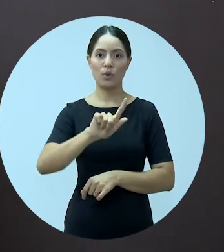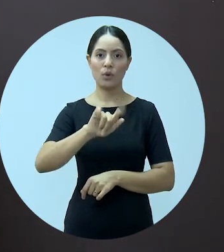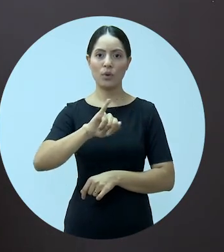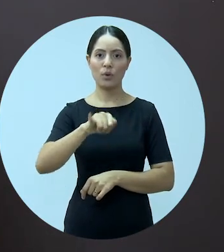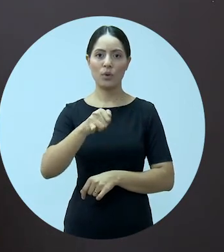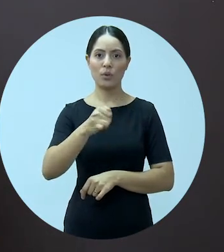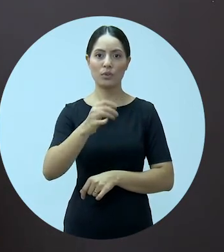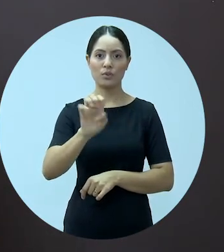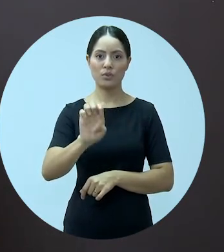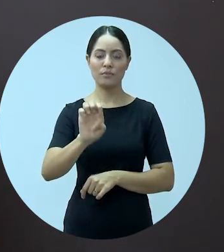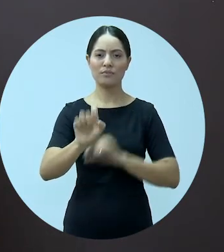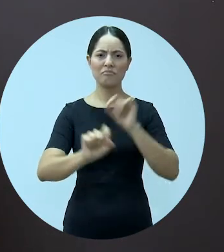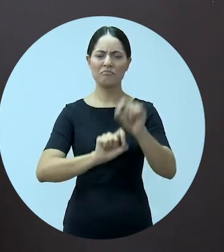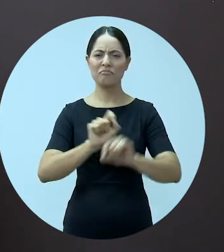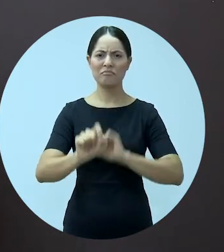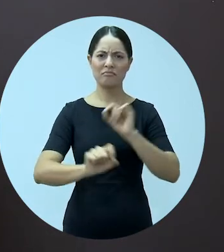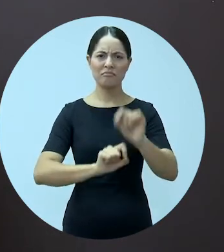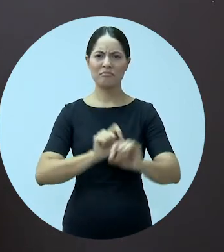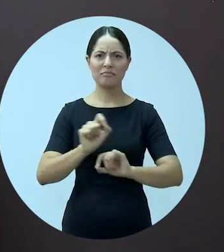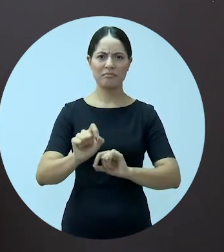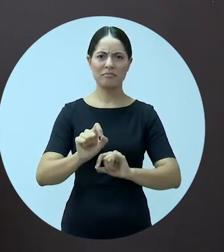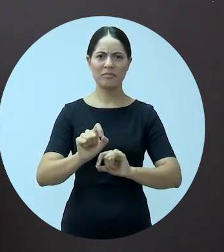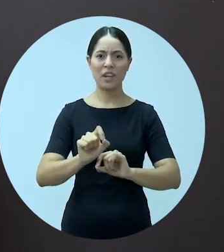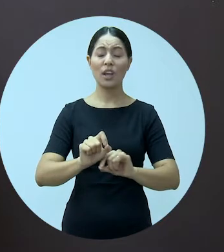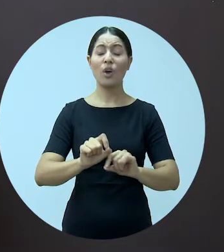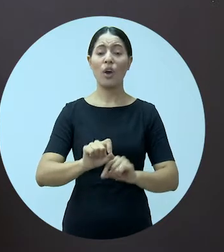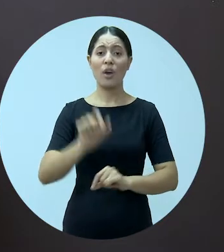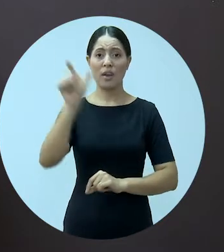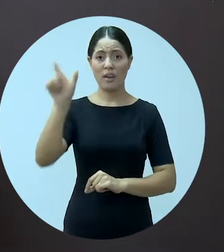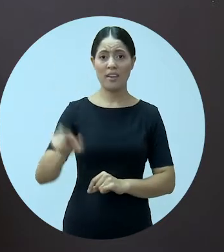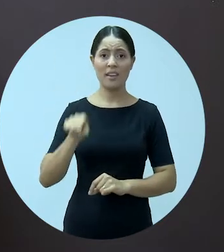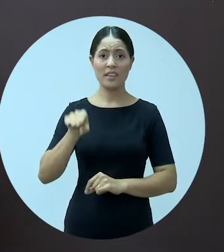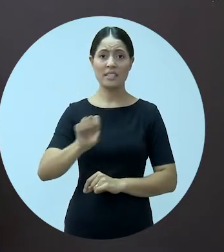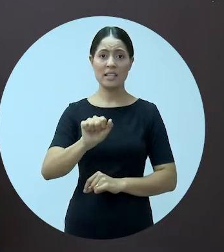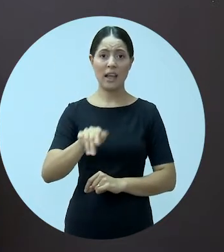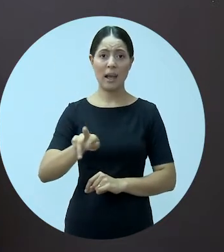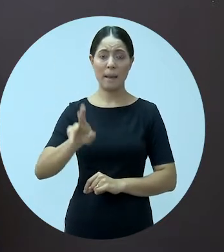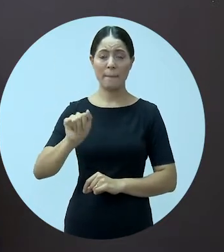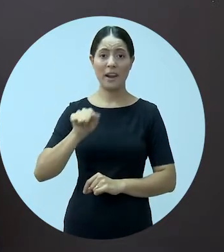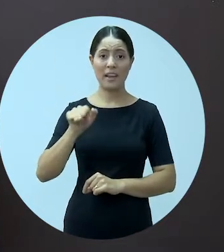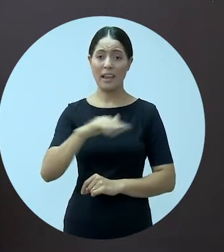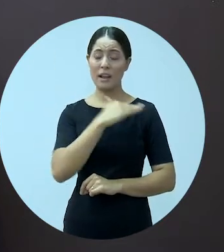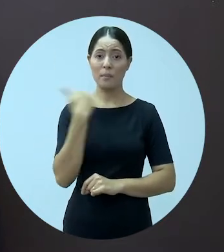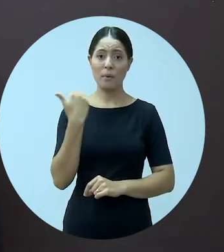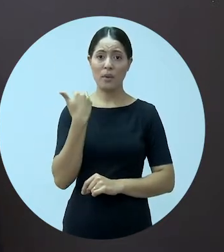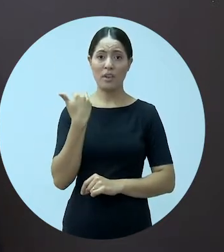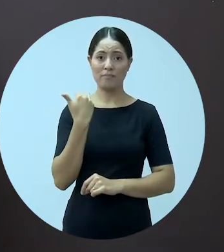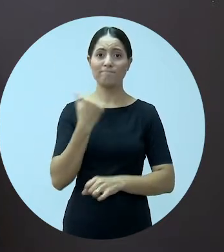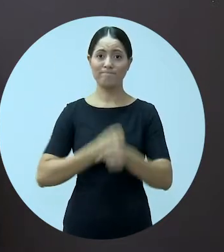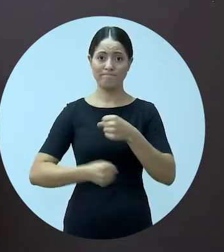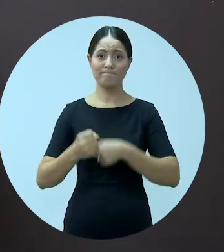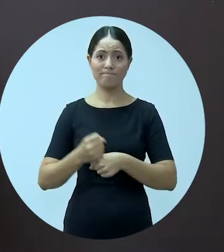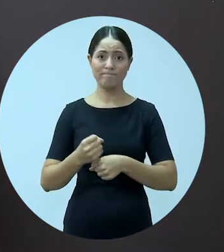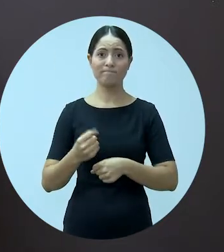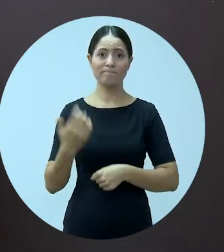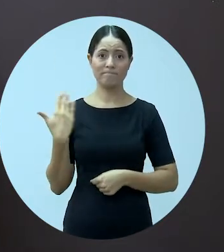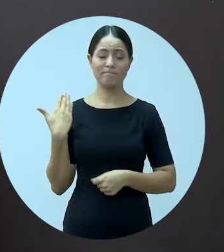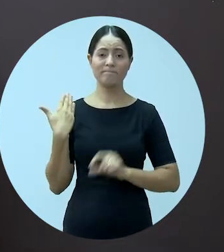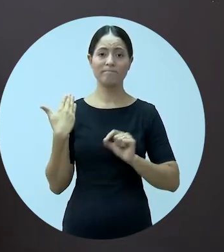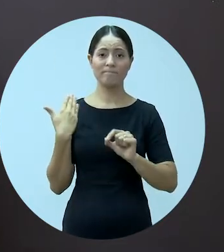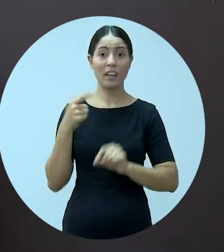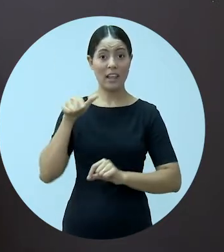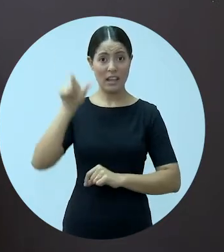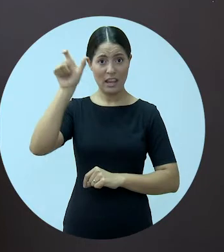disponível. Na capa, uma homenagem ao advogado Eduardo Seabra Fagundes, que morreu no fim do ano passado. Ele, foi